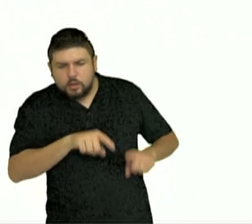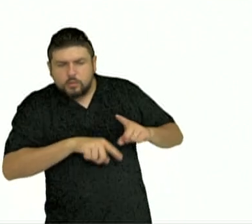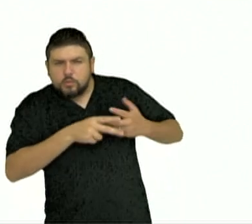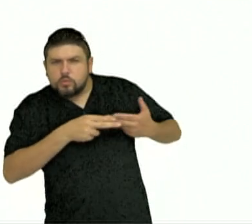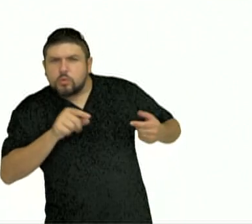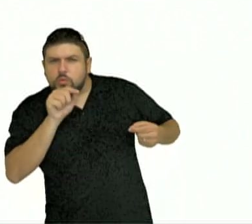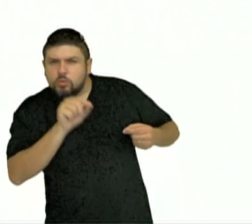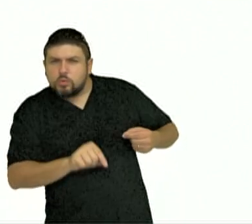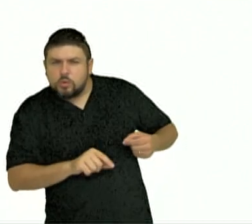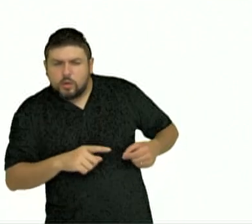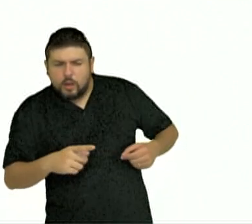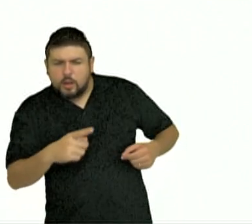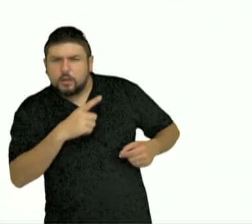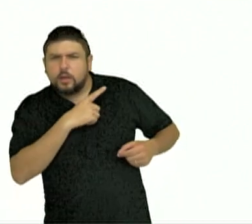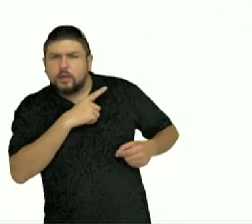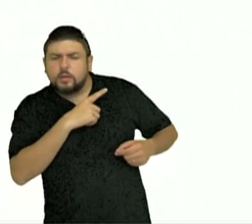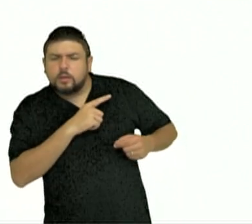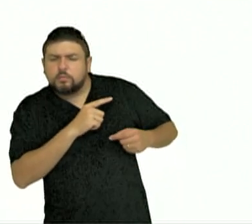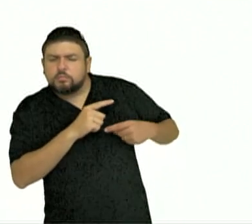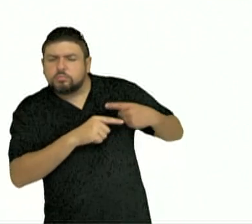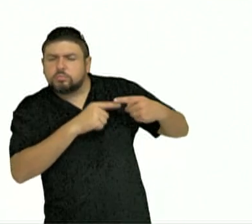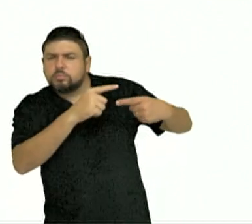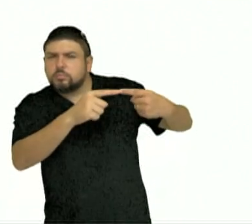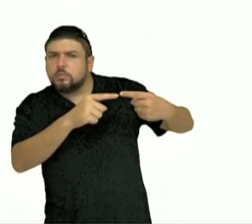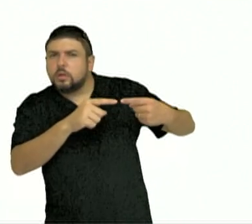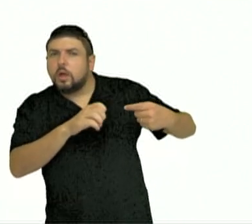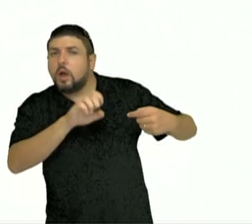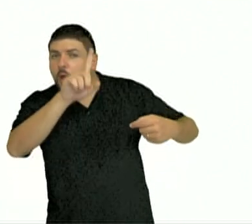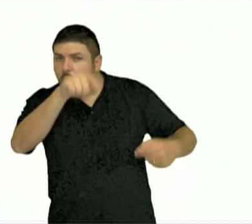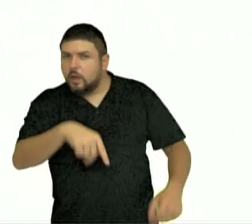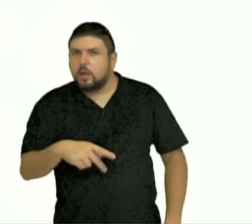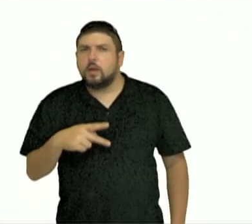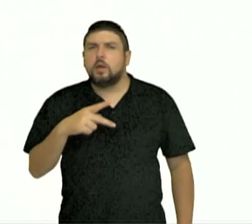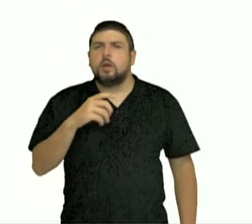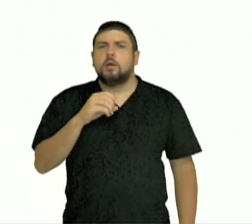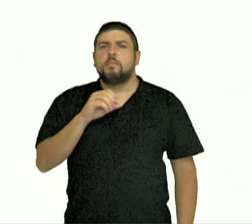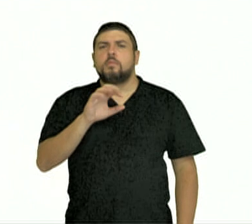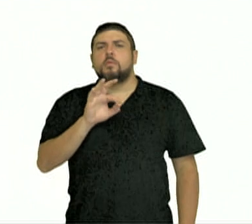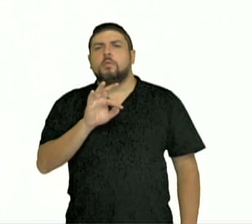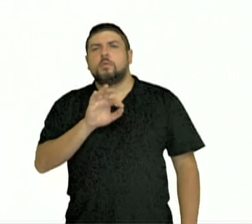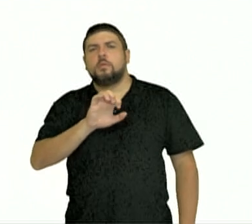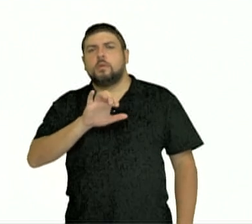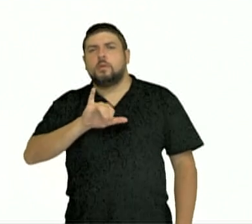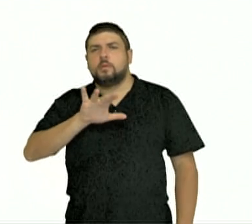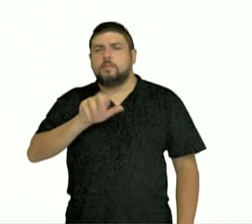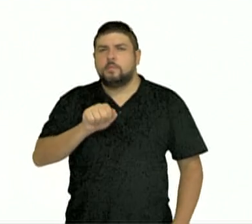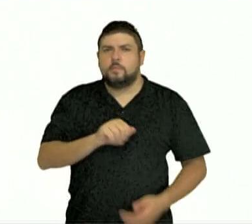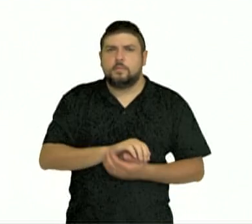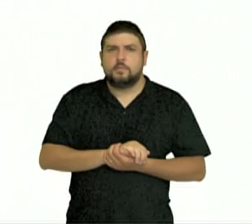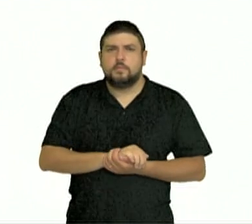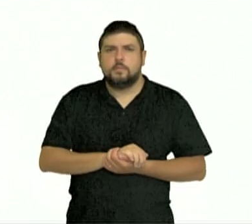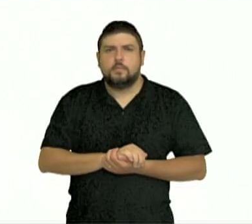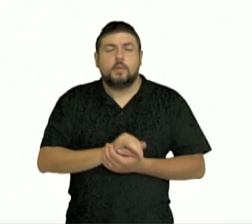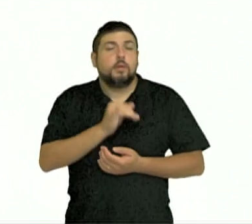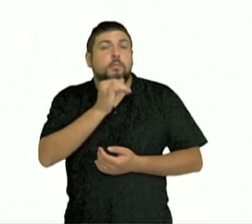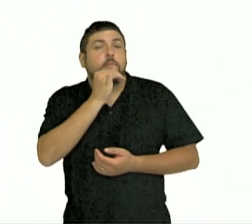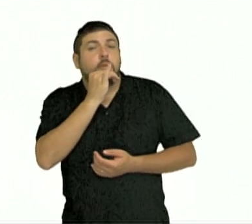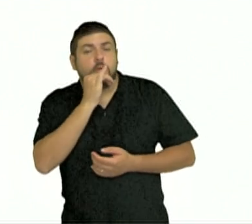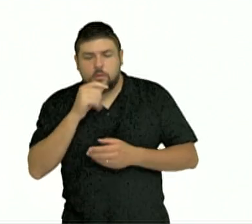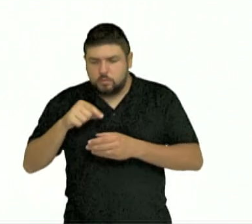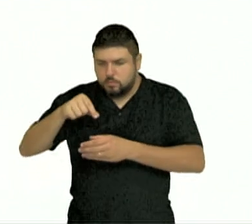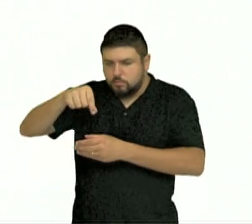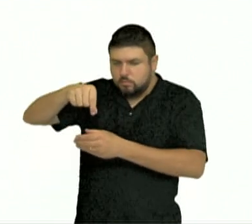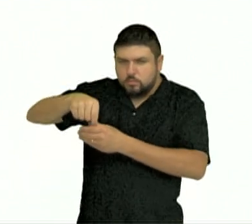quantas potencialidades existem nessa semente. Ela pode vir a ser uma árvore e, a partir dessa árvore, ela pode se tornar